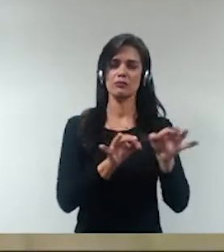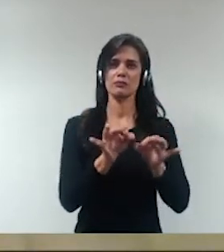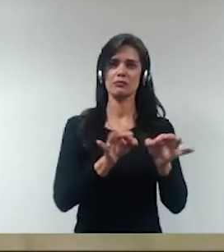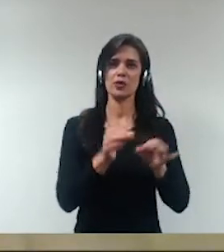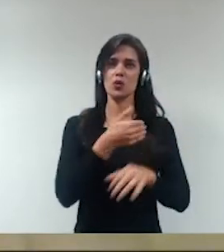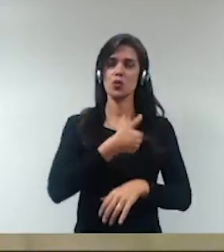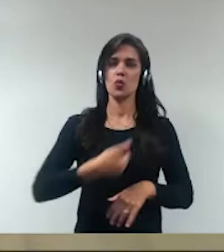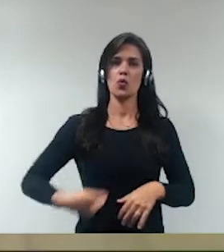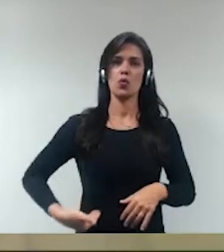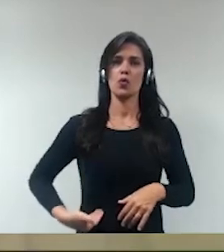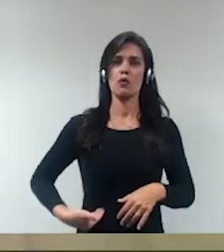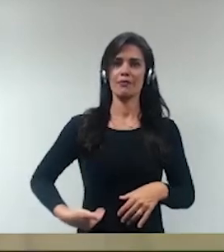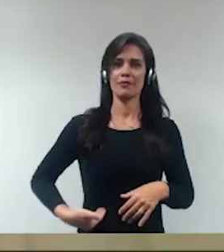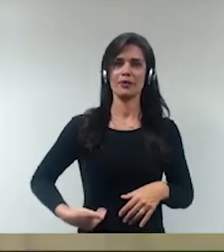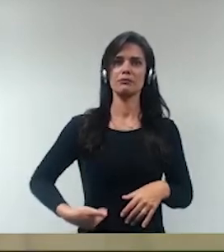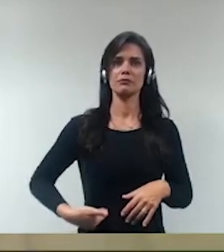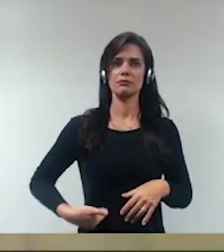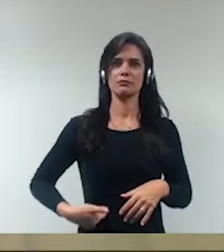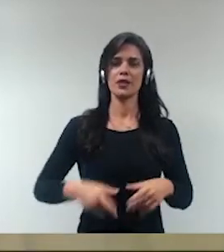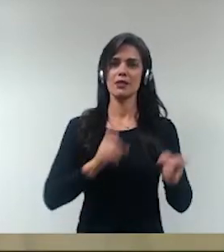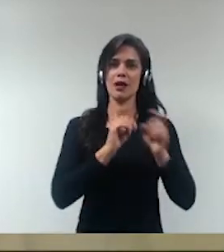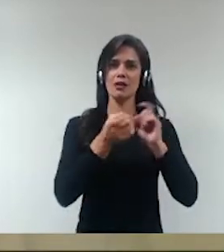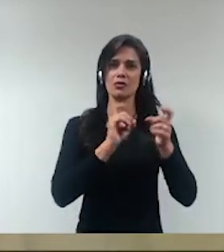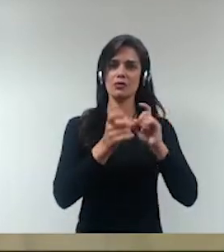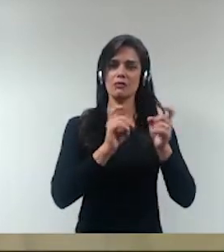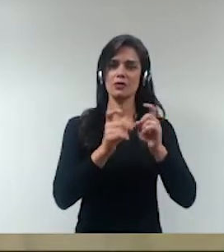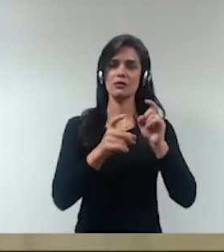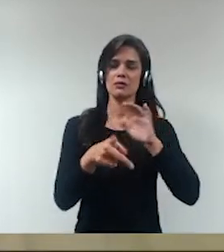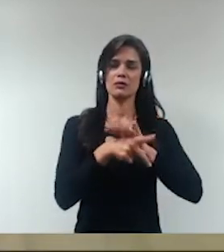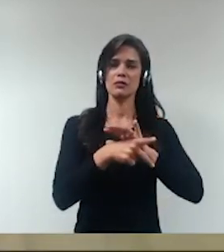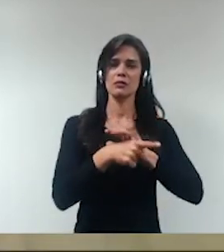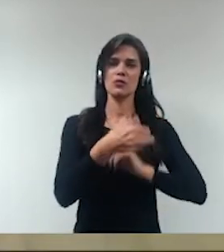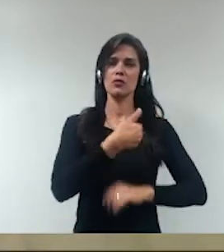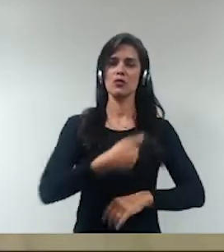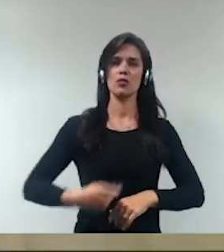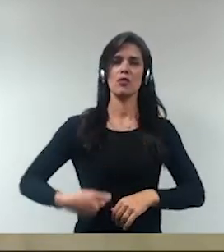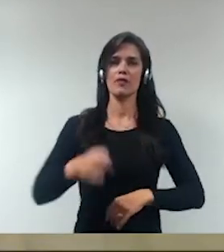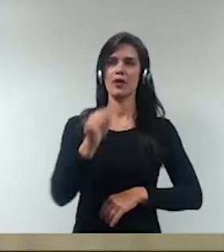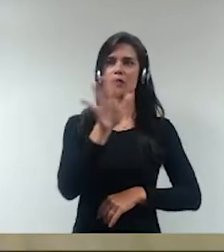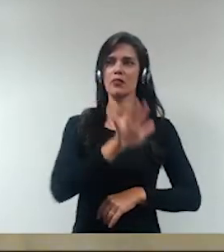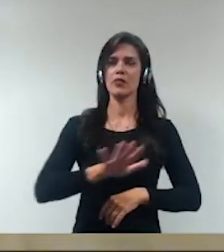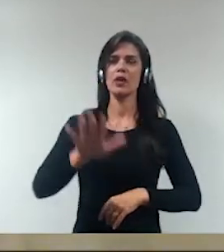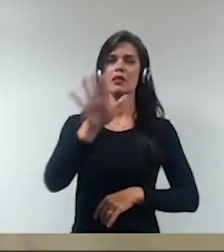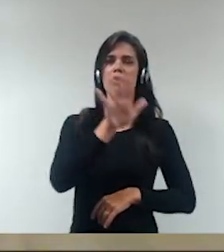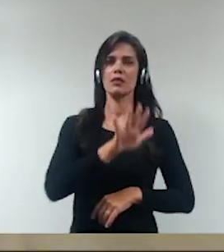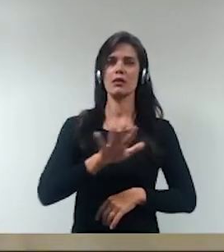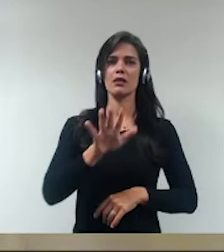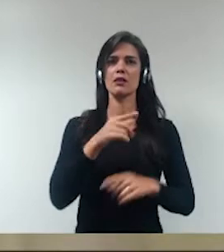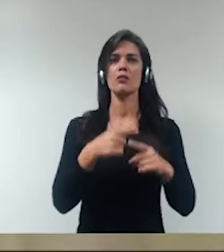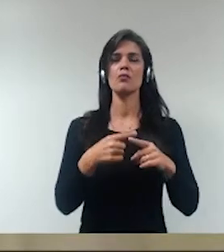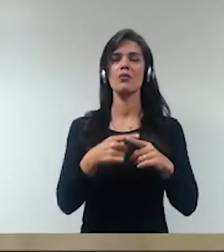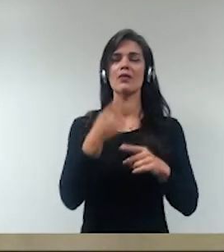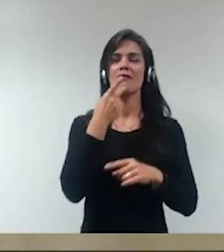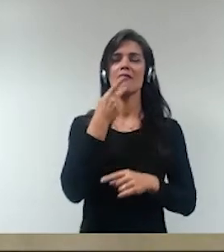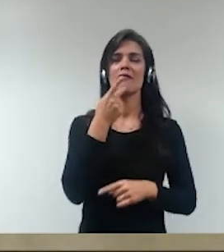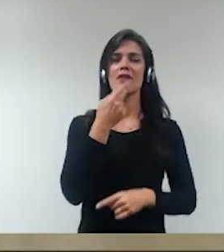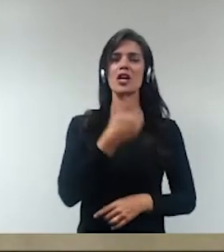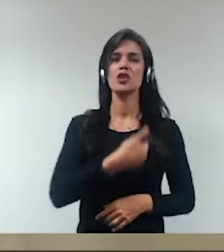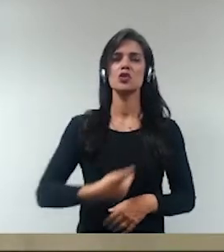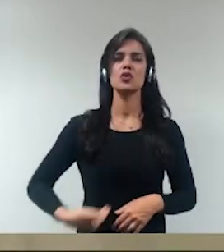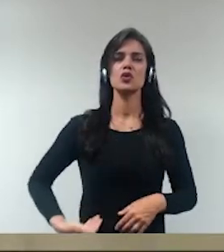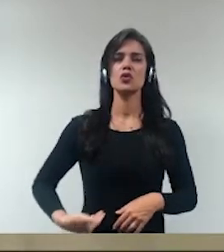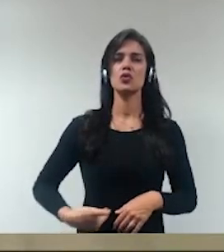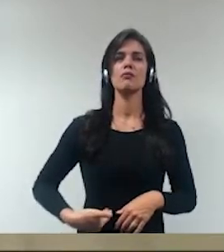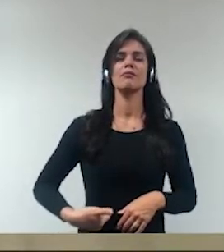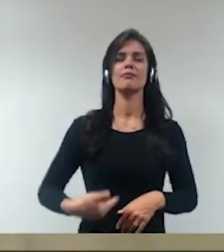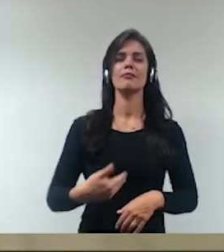governança pública? É a governança da administração pública federal, né, e por que se fala em governança pública, né, o que